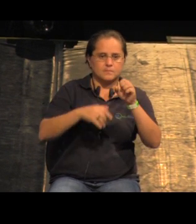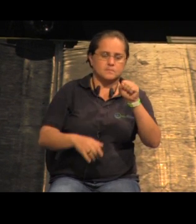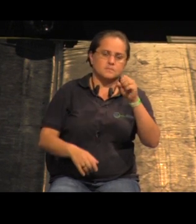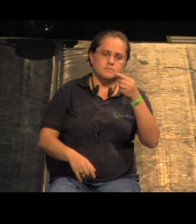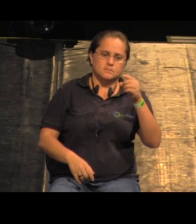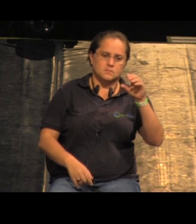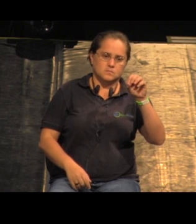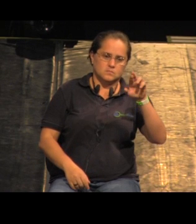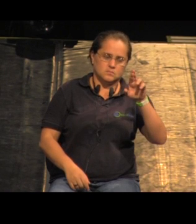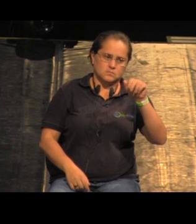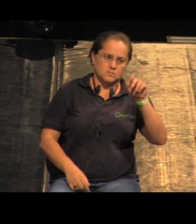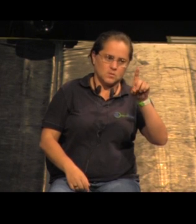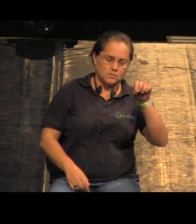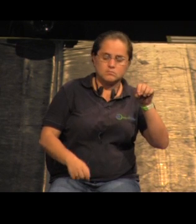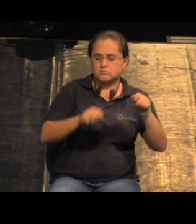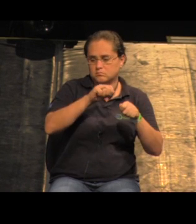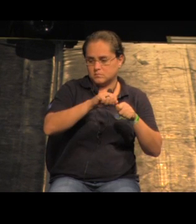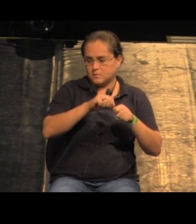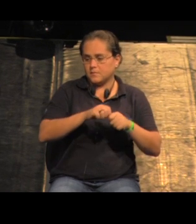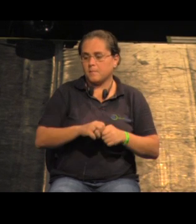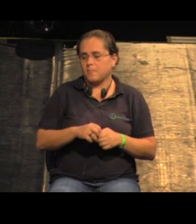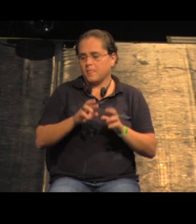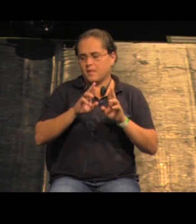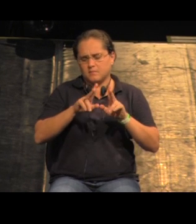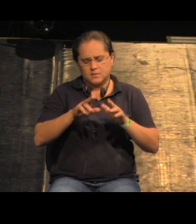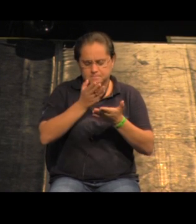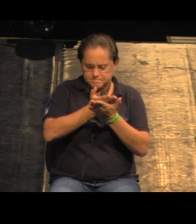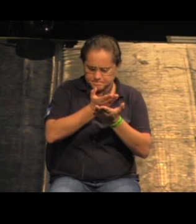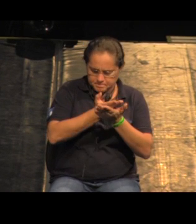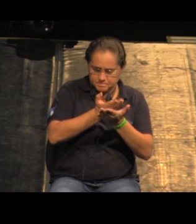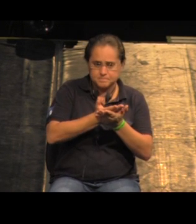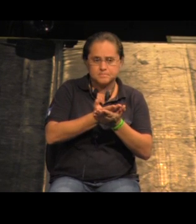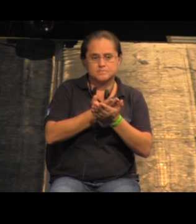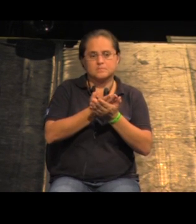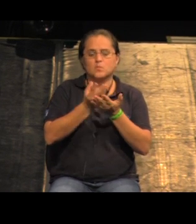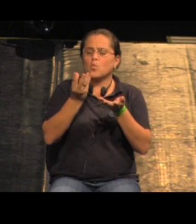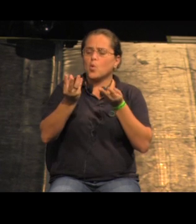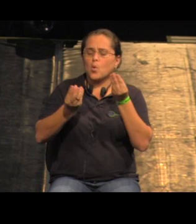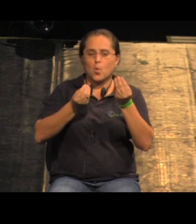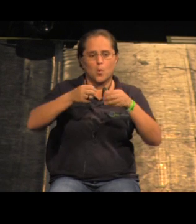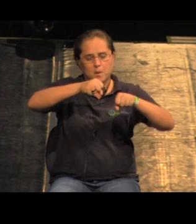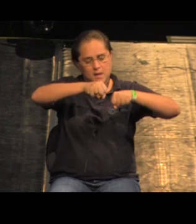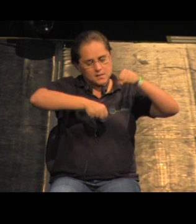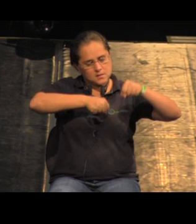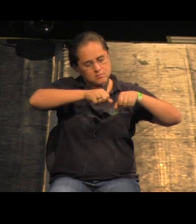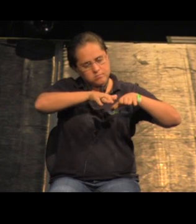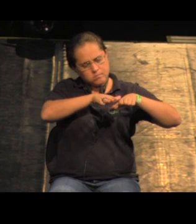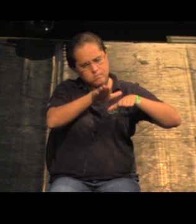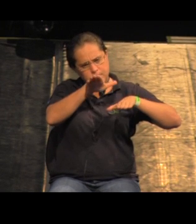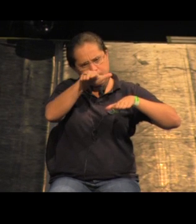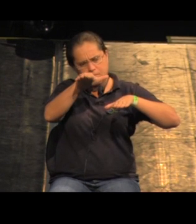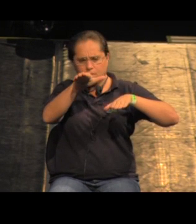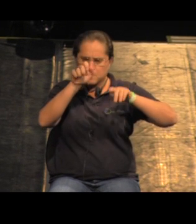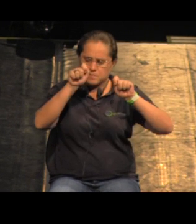a gente fez eu pus só dois croquezinhos aqui vários estudos de como essa ciclovia poderia passar não existia uma